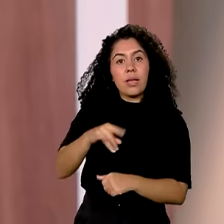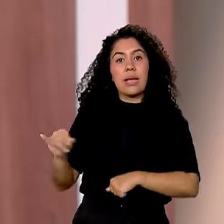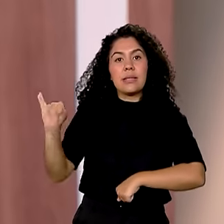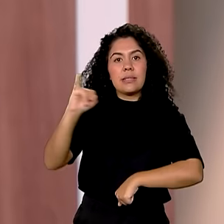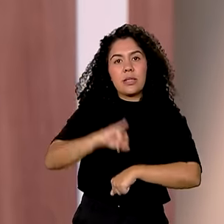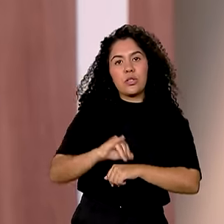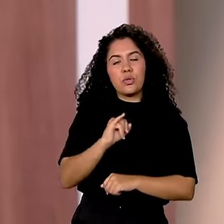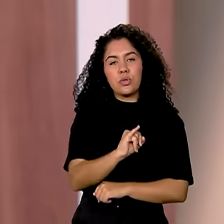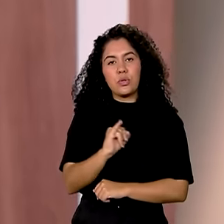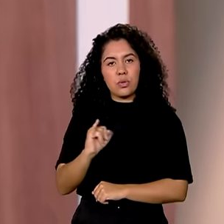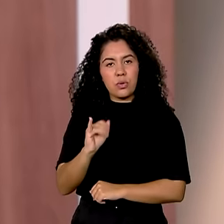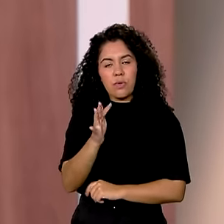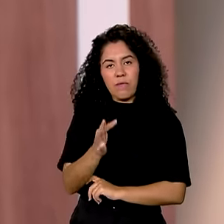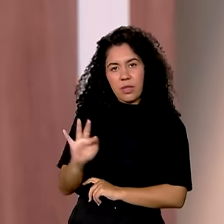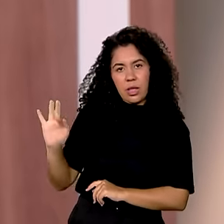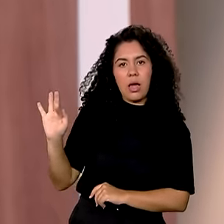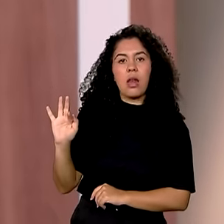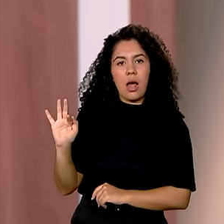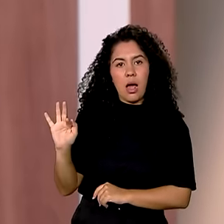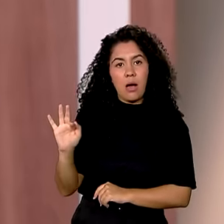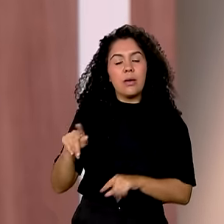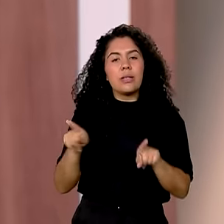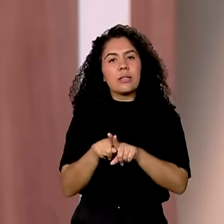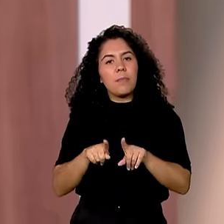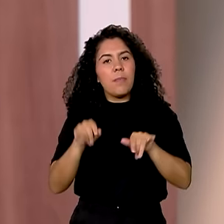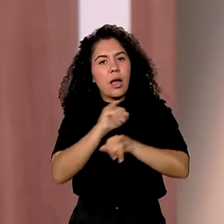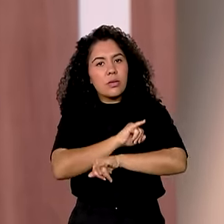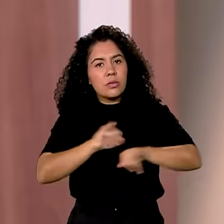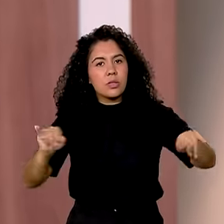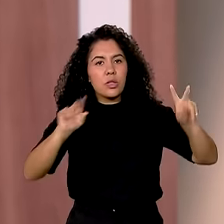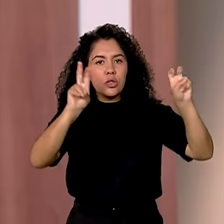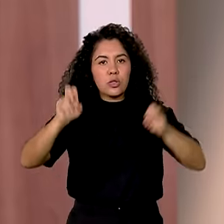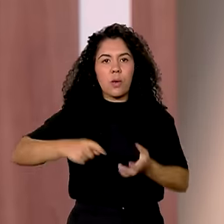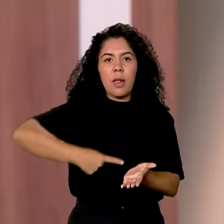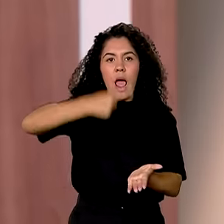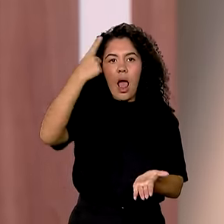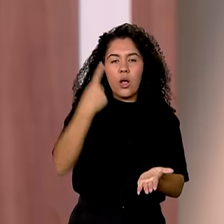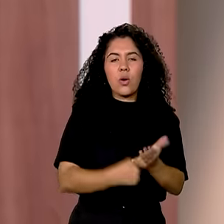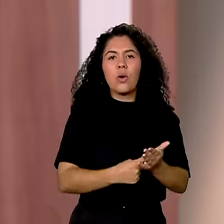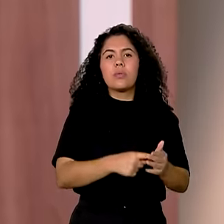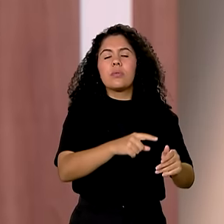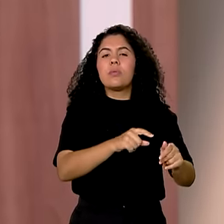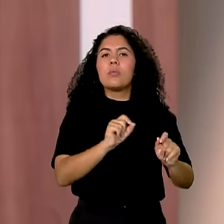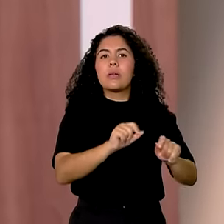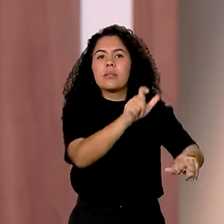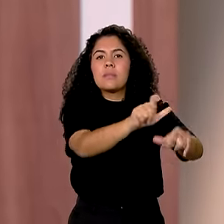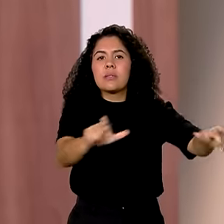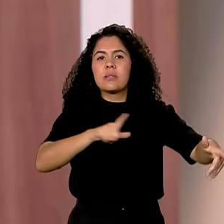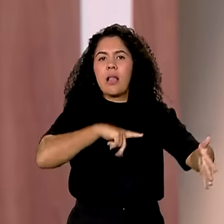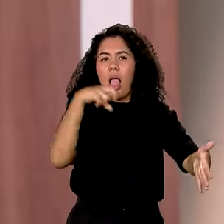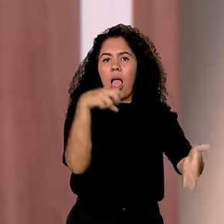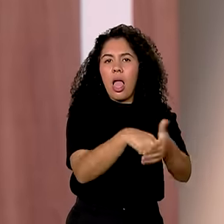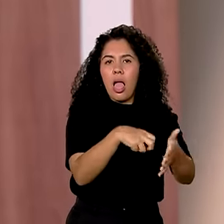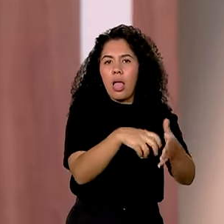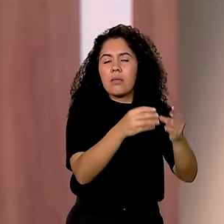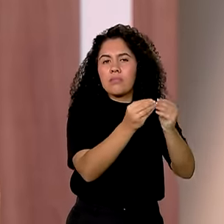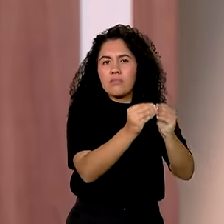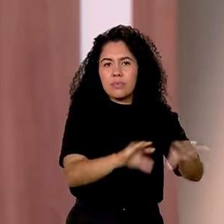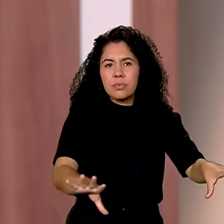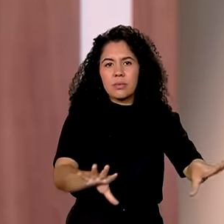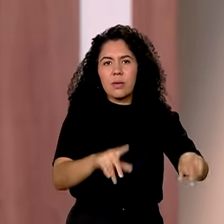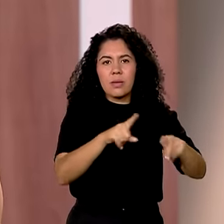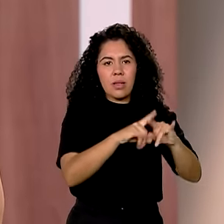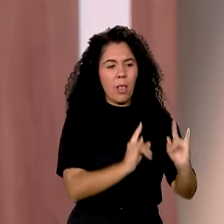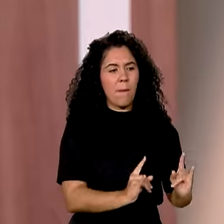Pernambuco. O presidente também vai anunciar acordo de indenização às famílias que moravam nos chamados prédios Caixão,